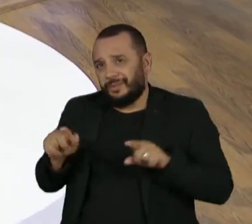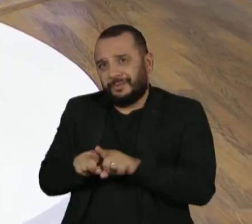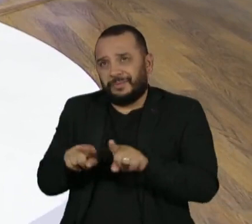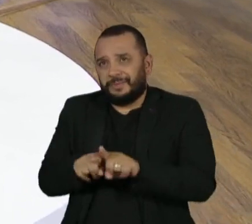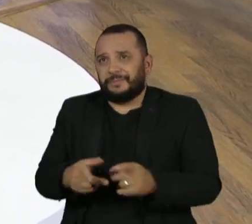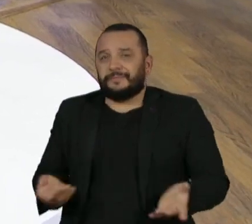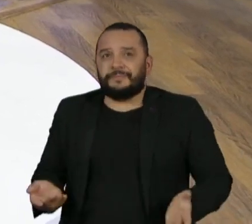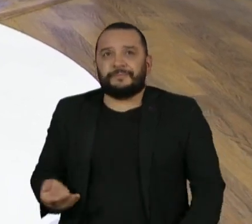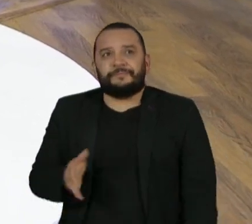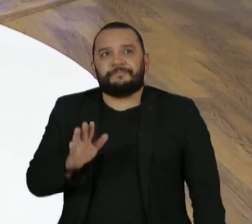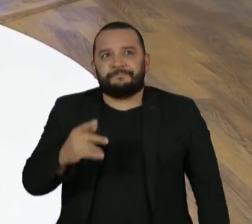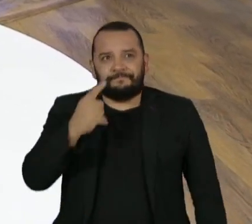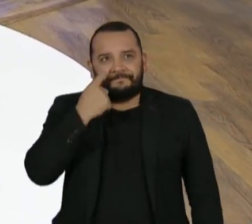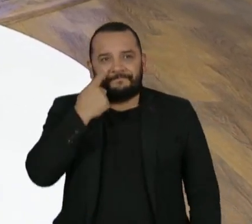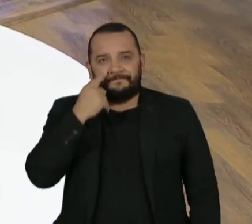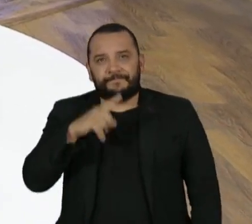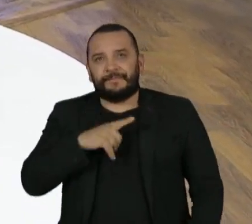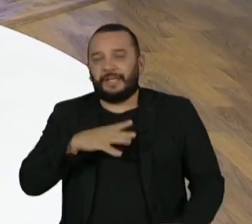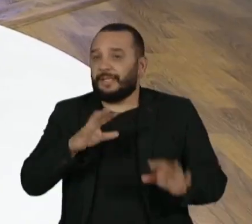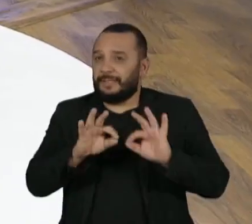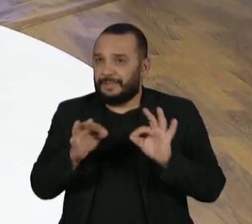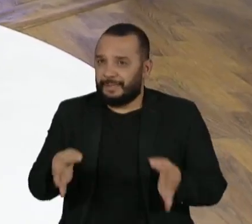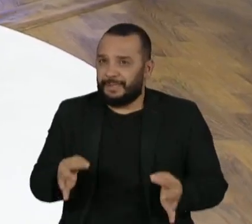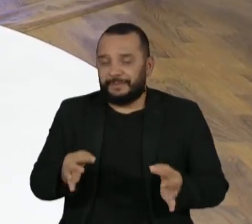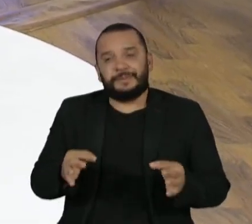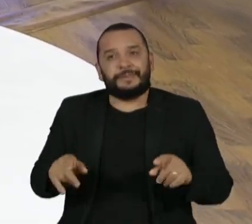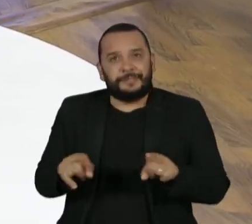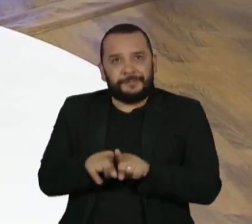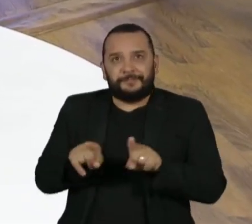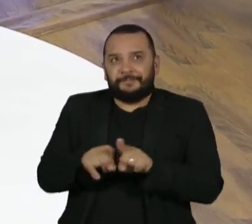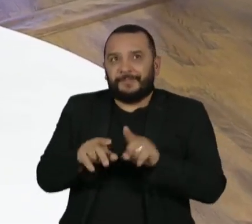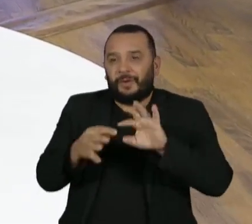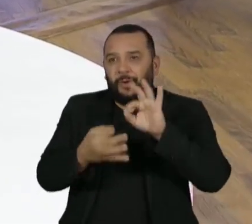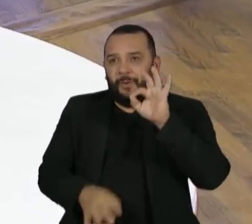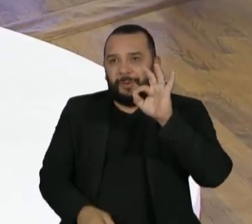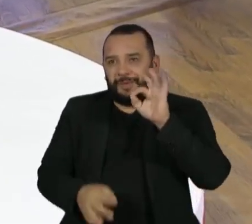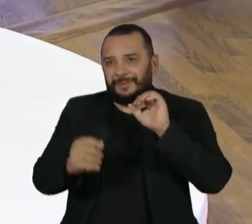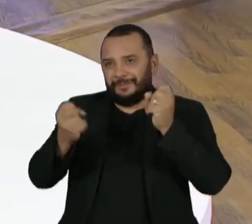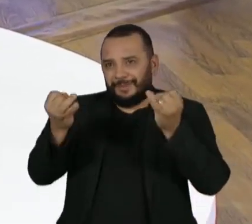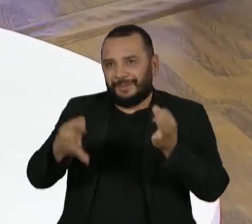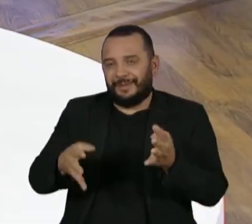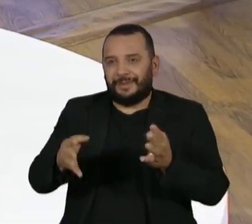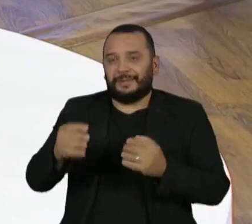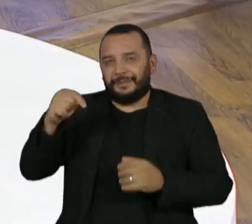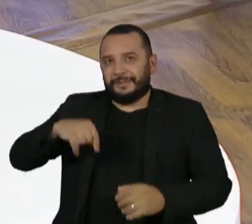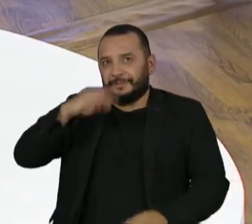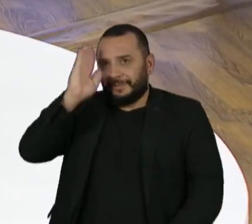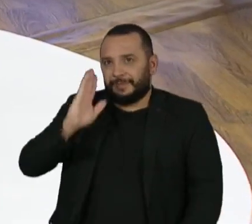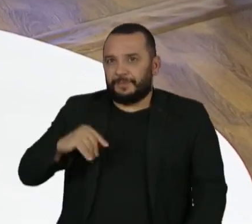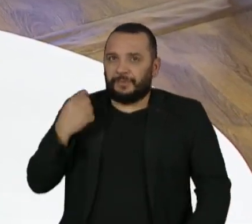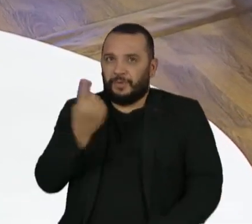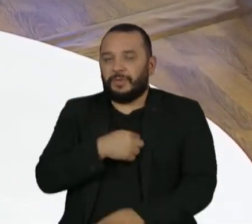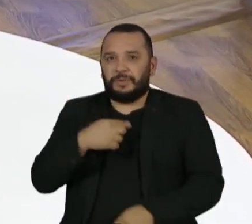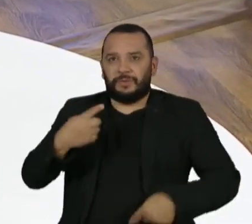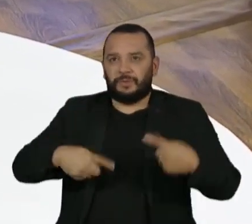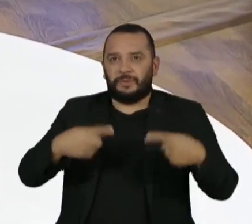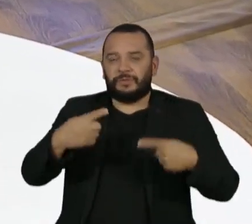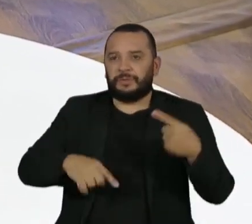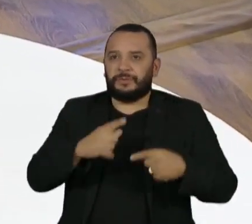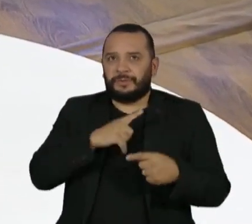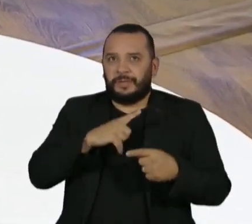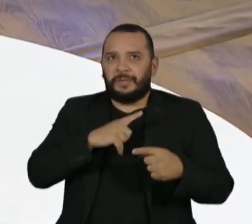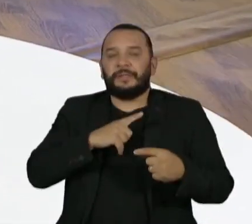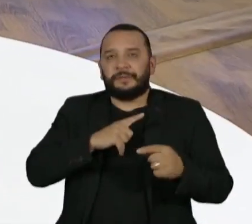Francisco, tem uma coisa talvez simples e complexa aí para a gente entender ao mesmo tempo. A gente está no Brasil discutindo regulação de